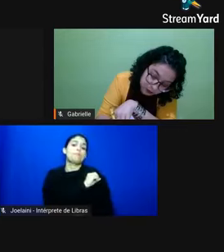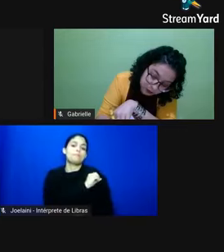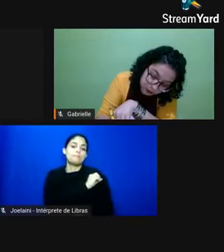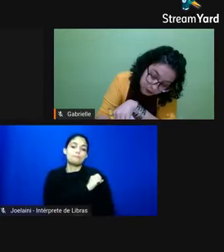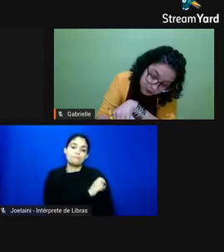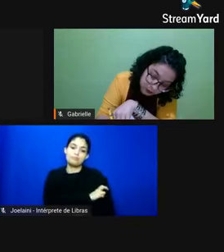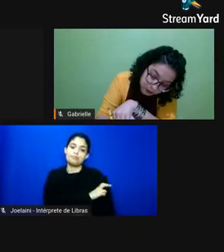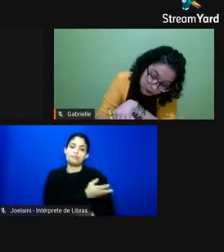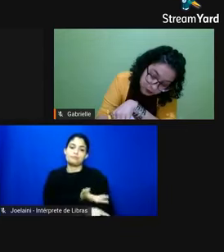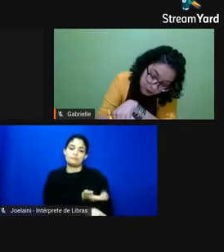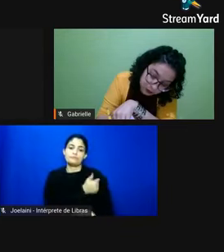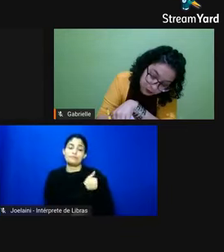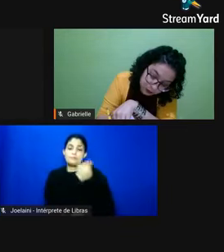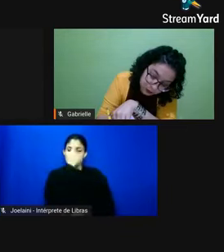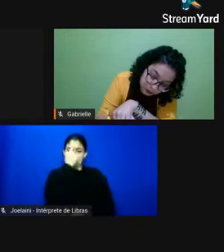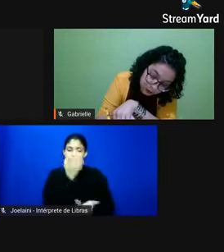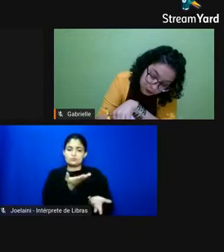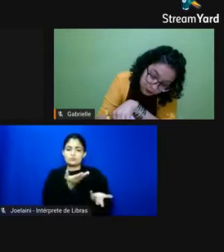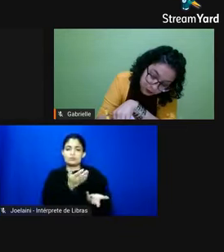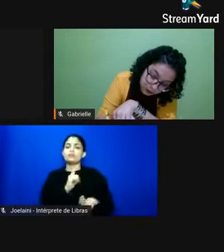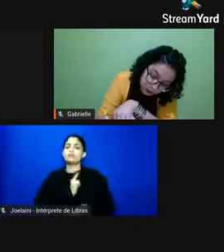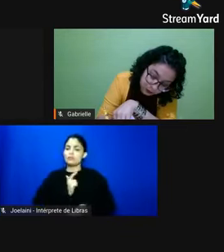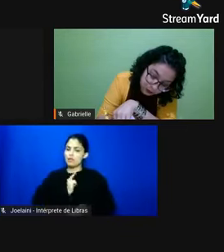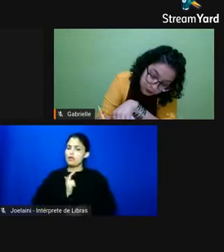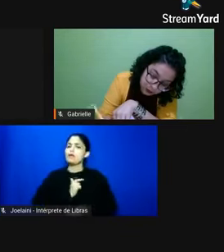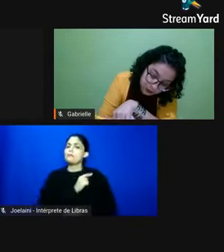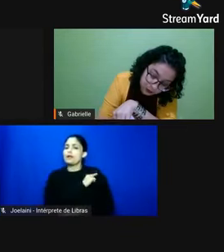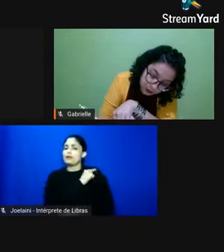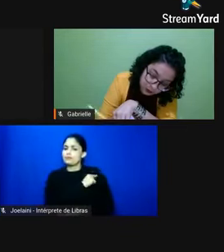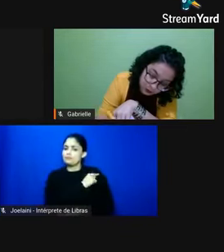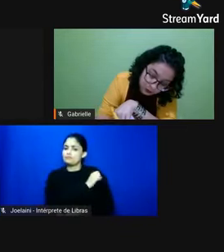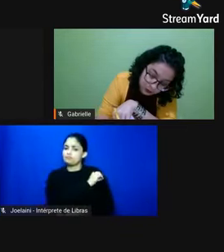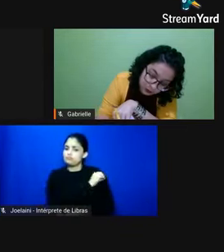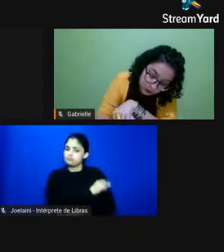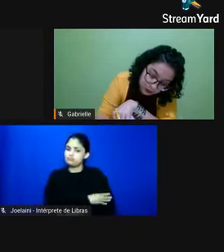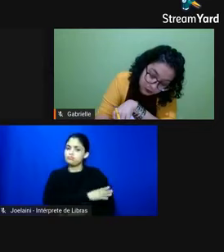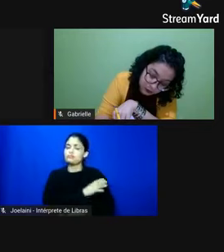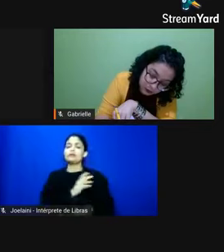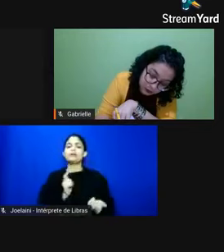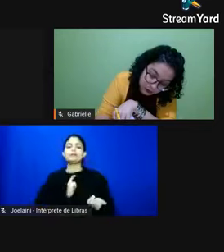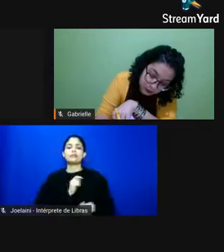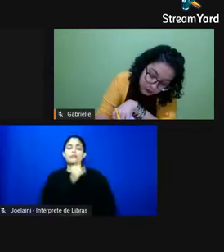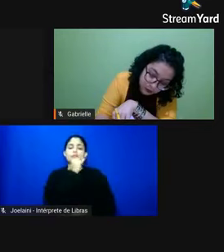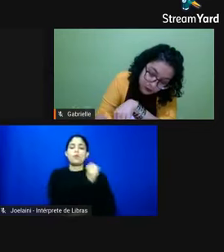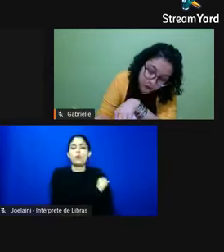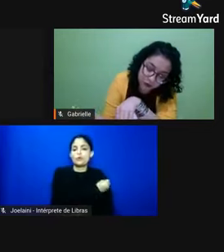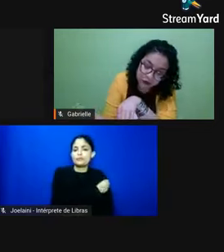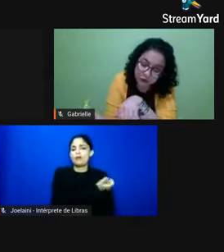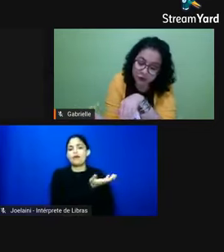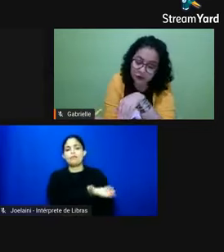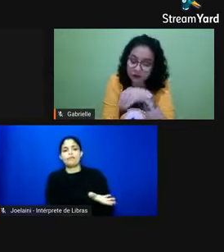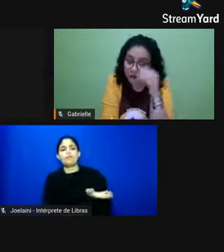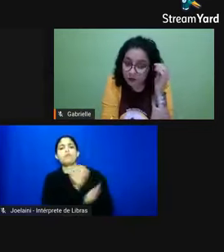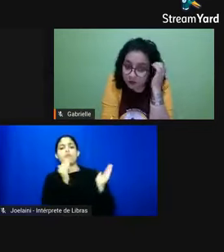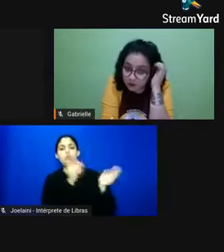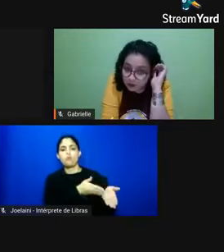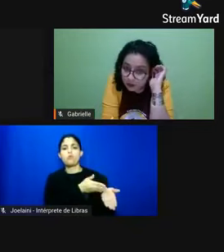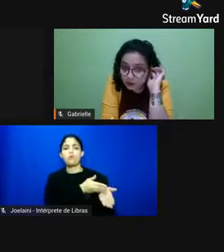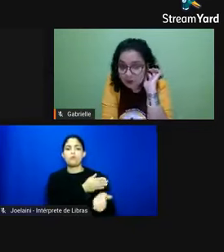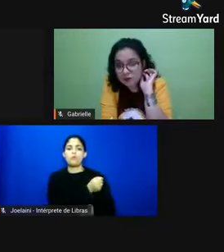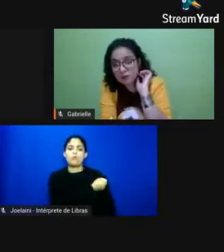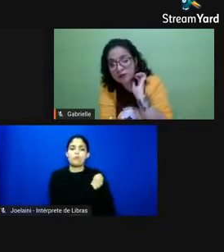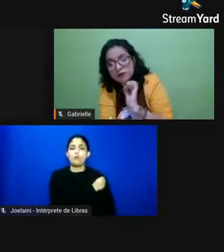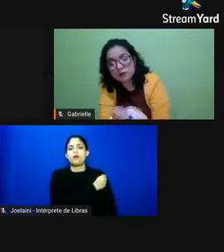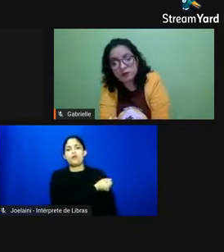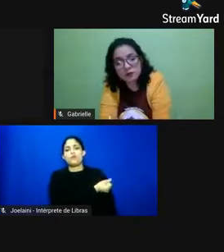existe para para esses anos aí do oitavo ano em especial e também o nono